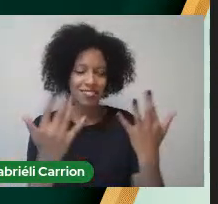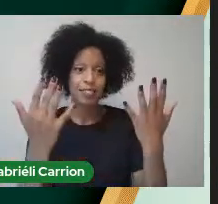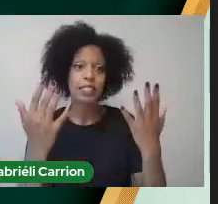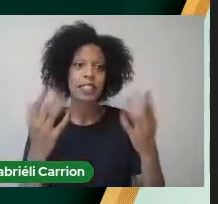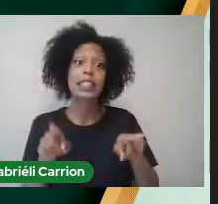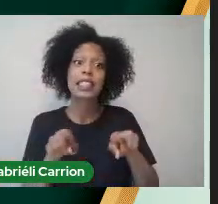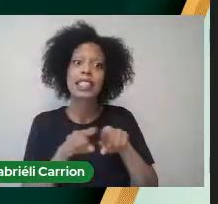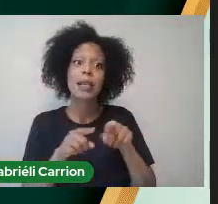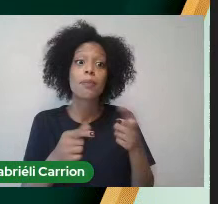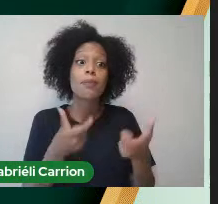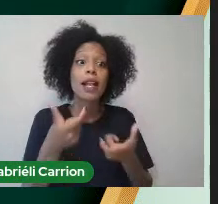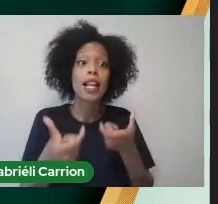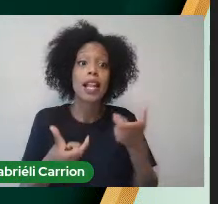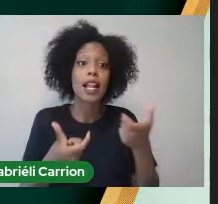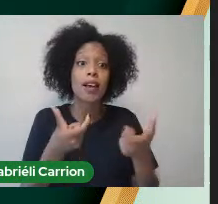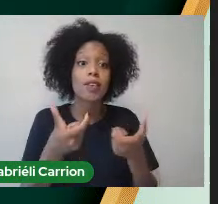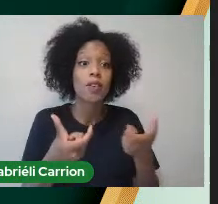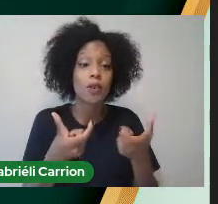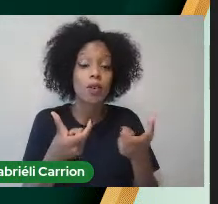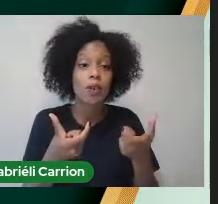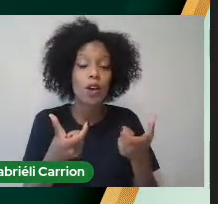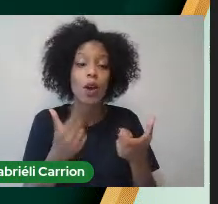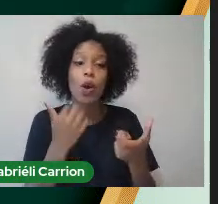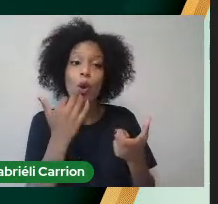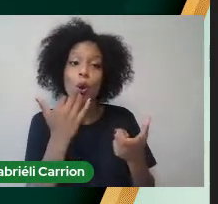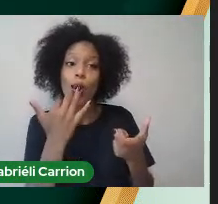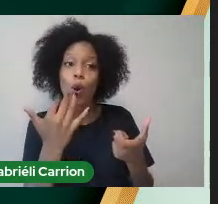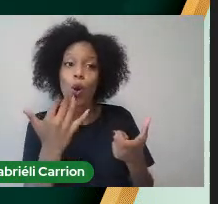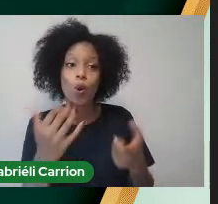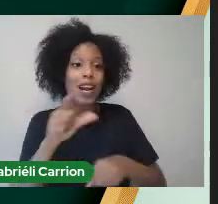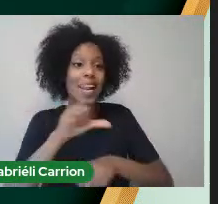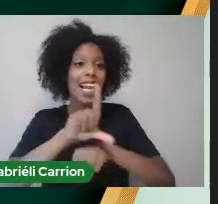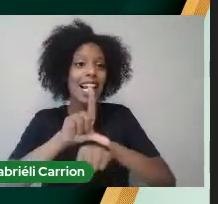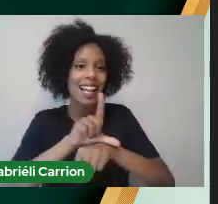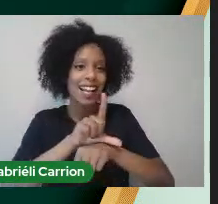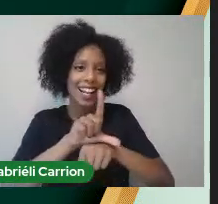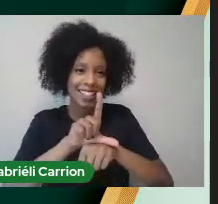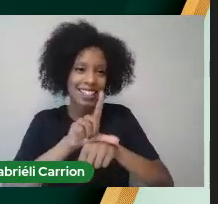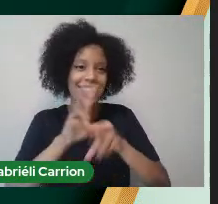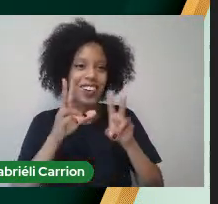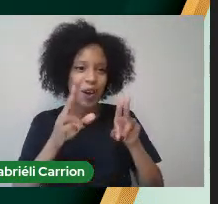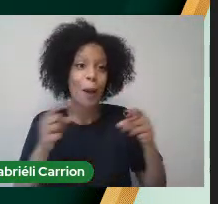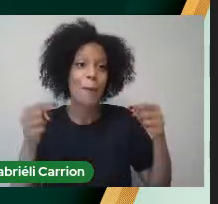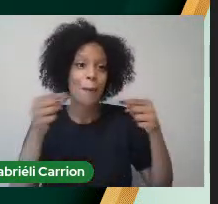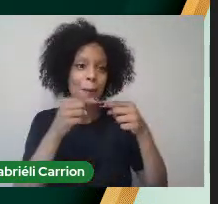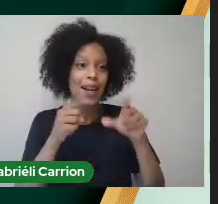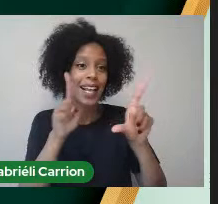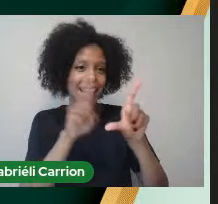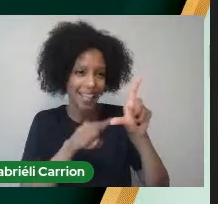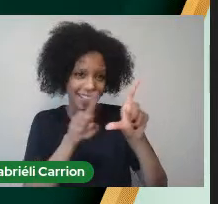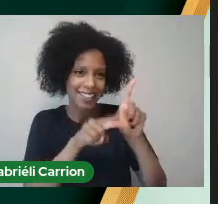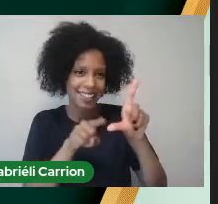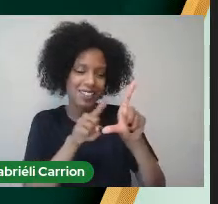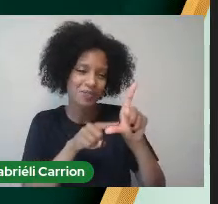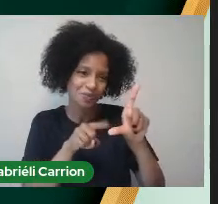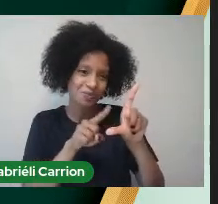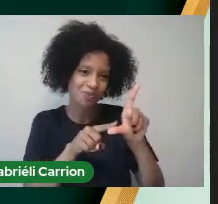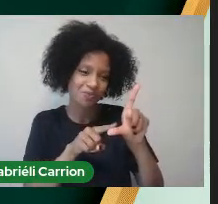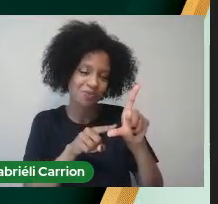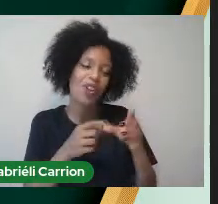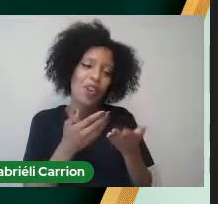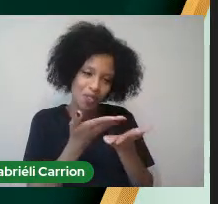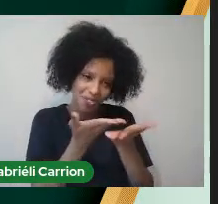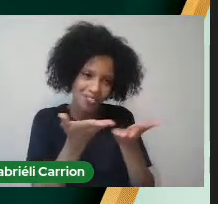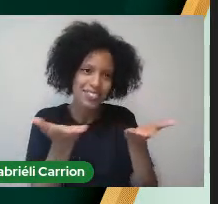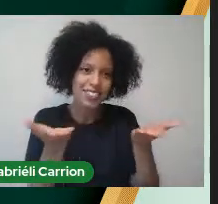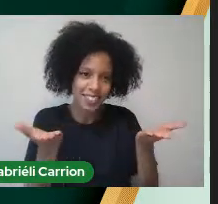palavras Da cor lilás Letras Certo? Meus afilhados